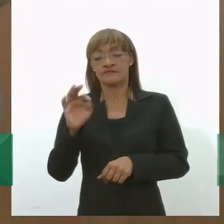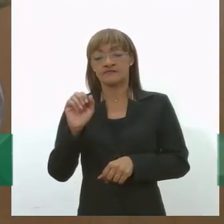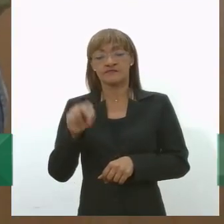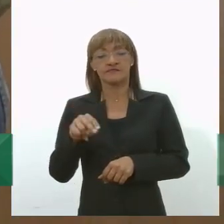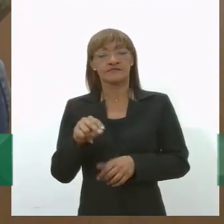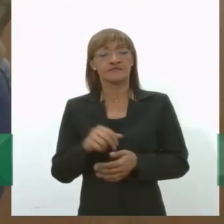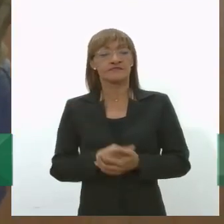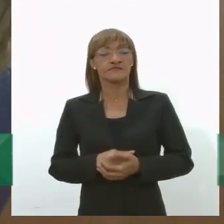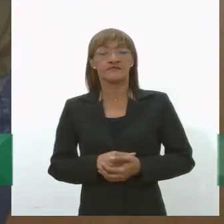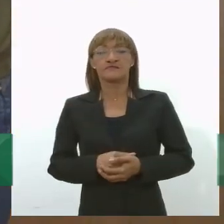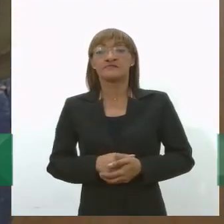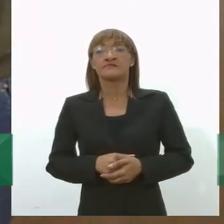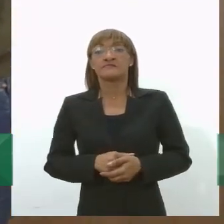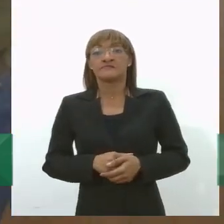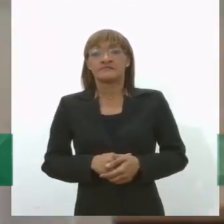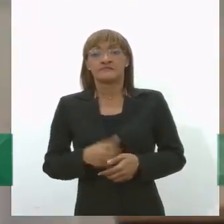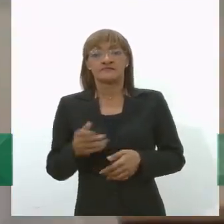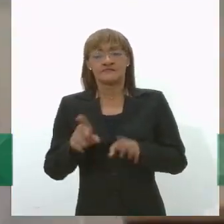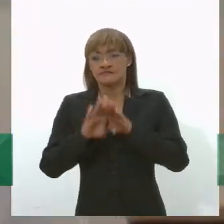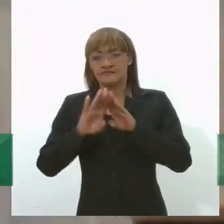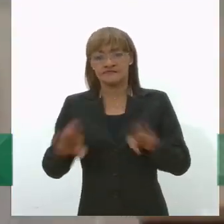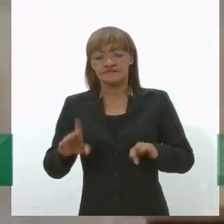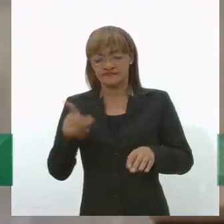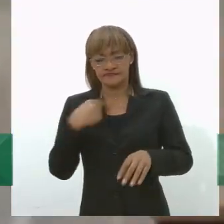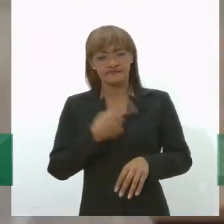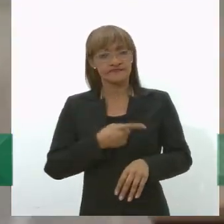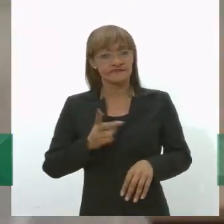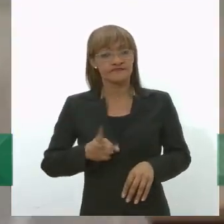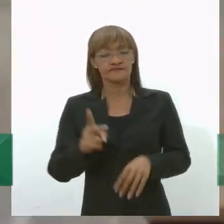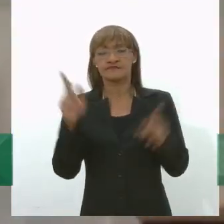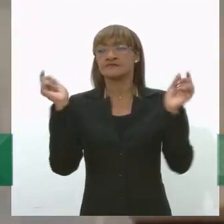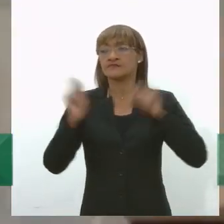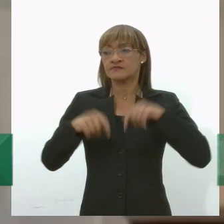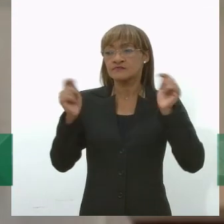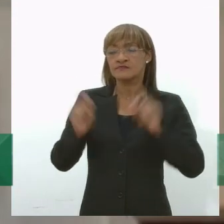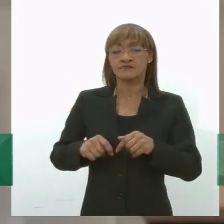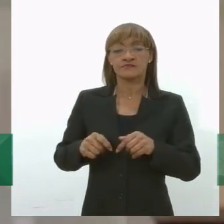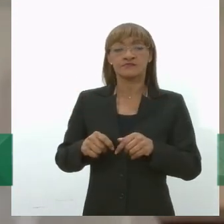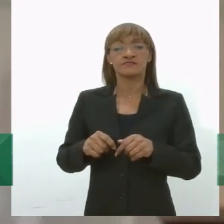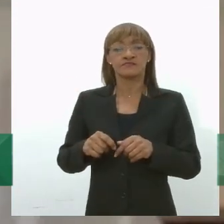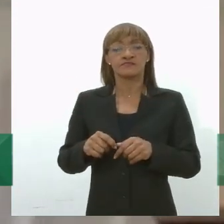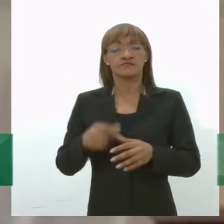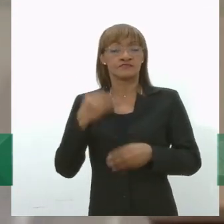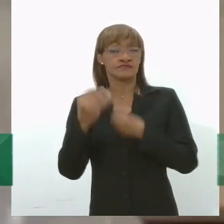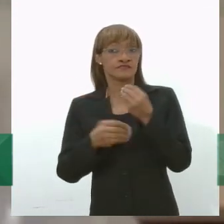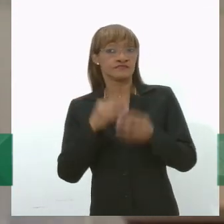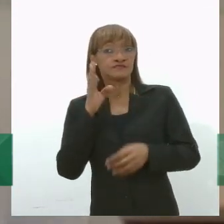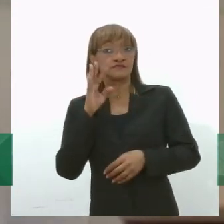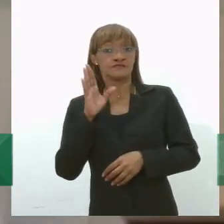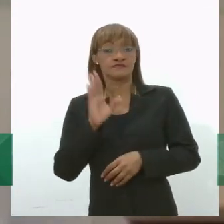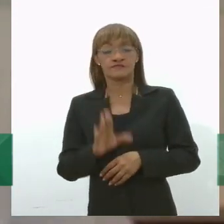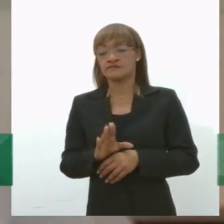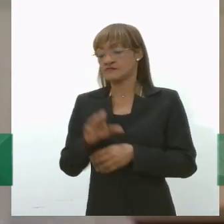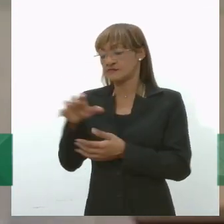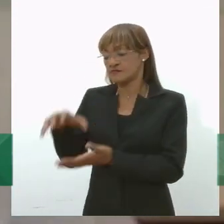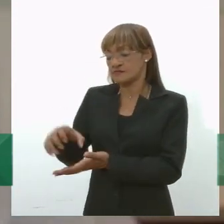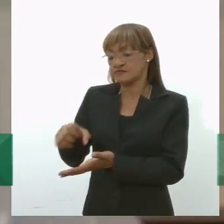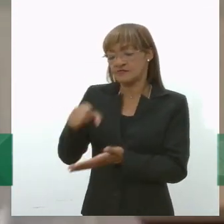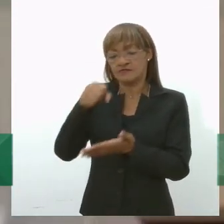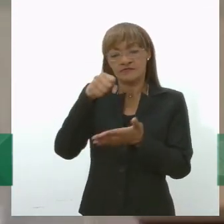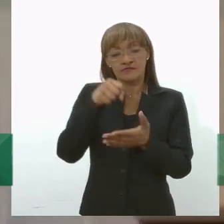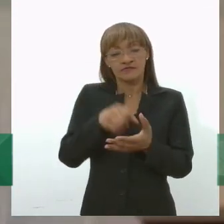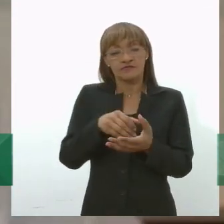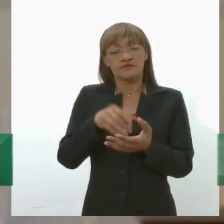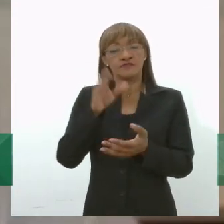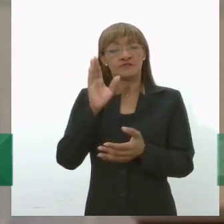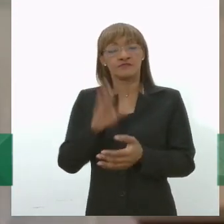É exatamente isso assim que a gente tem essa possibilidade de segregar os resíduos colocar talvez uma triagem mecanizada é a forma